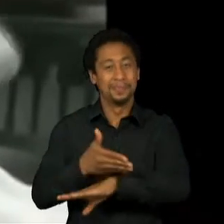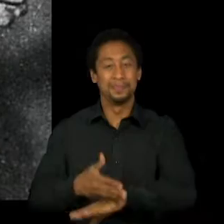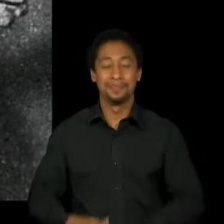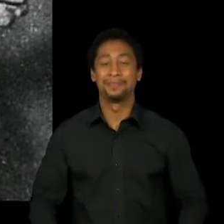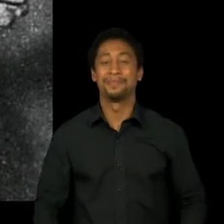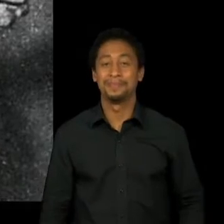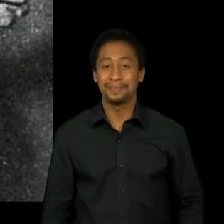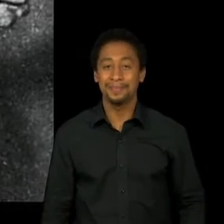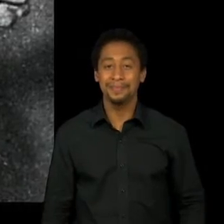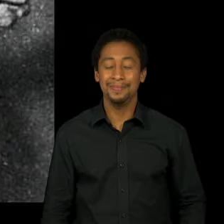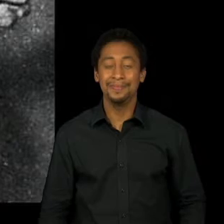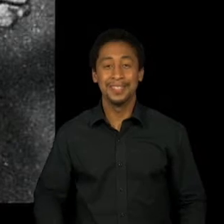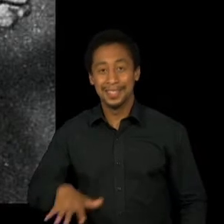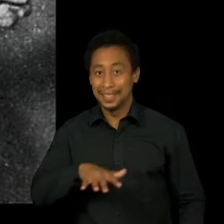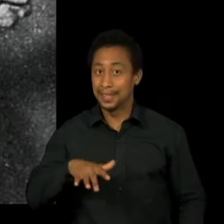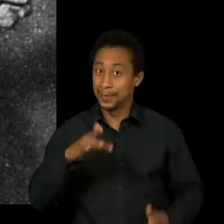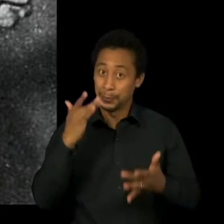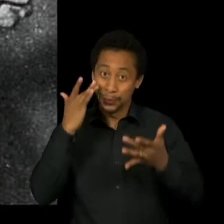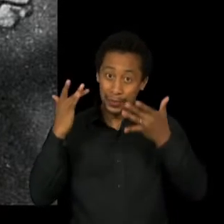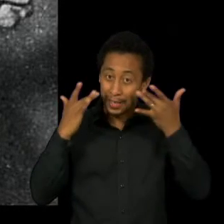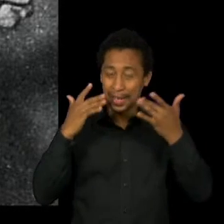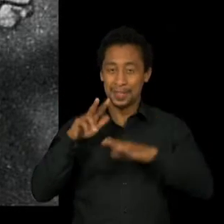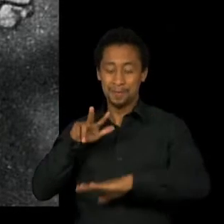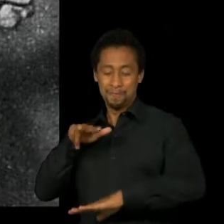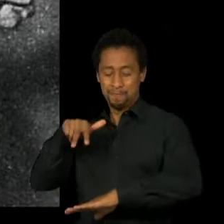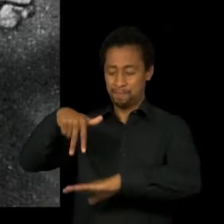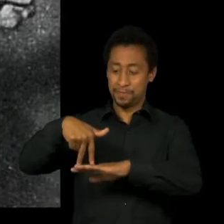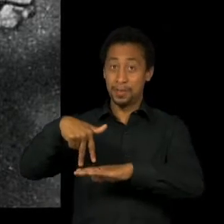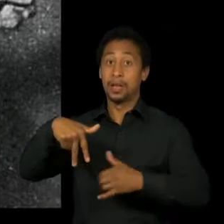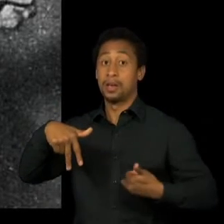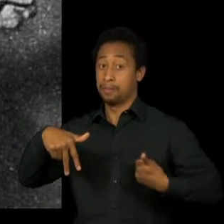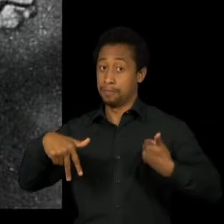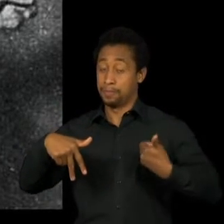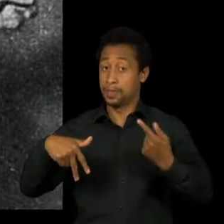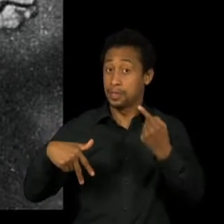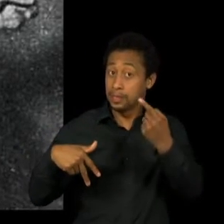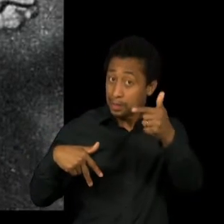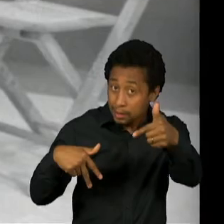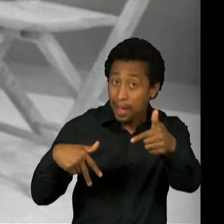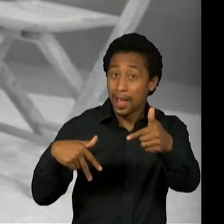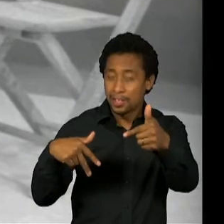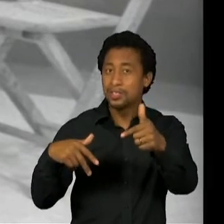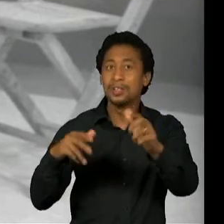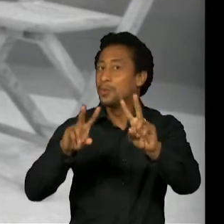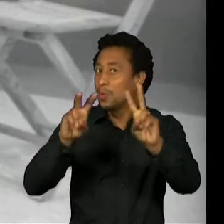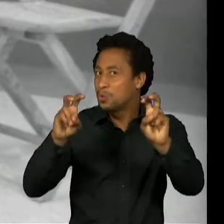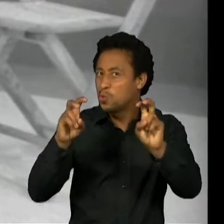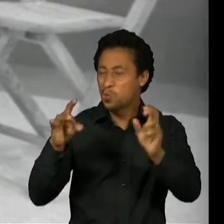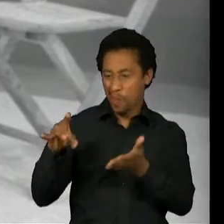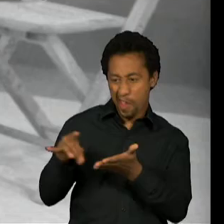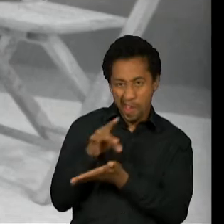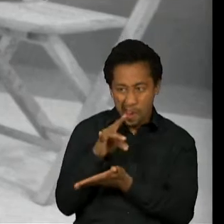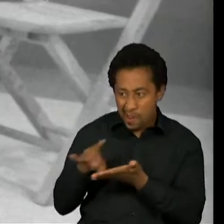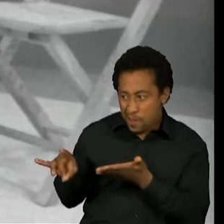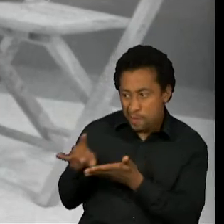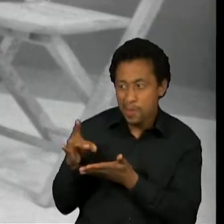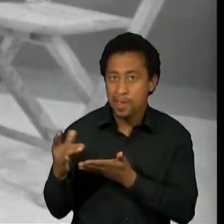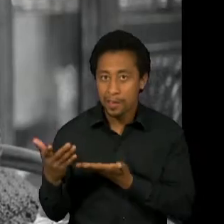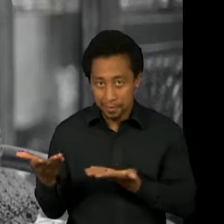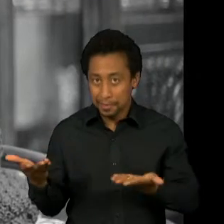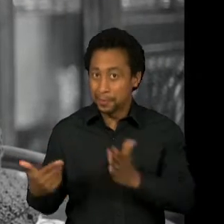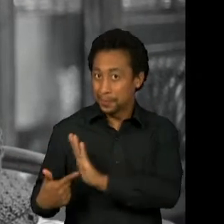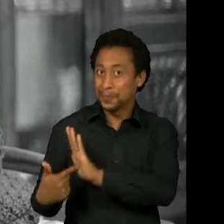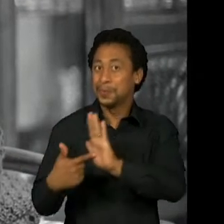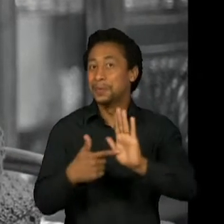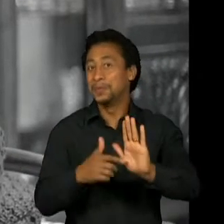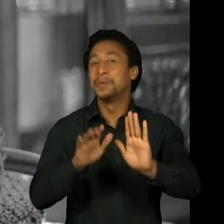No teatro, estreou aos 17 anos em Inimigos Íntimos e logo seria incorporada ao